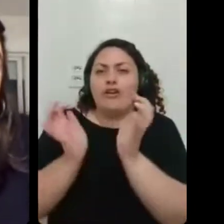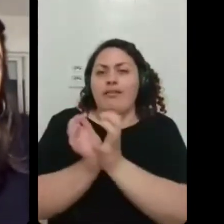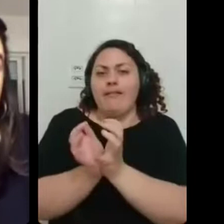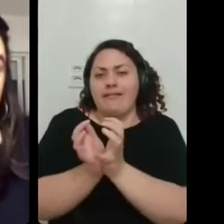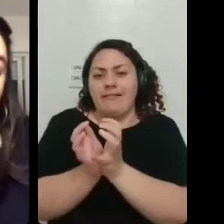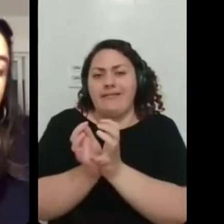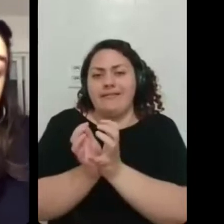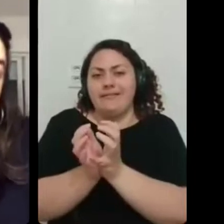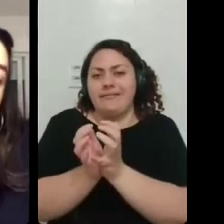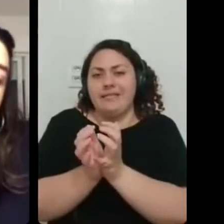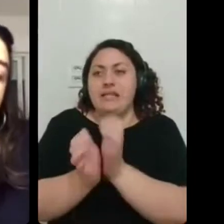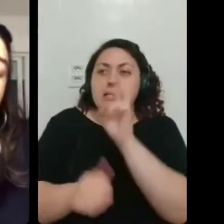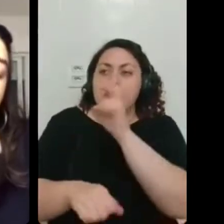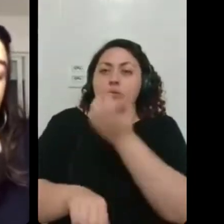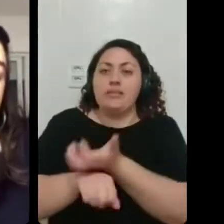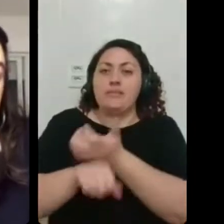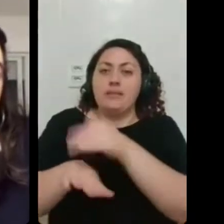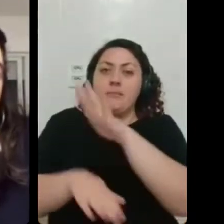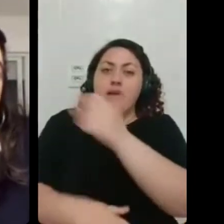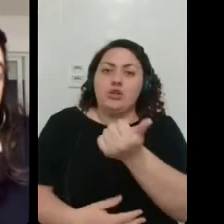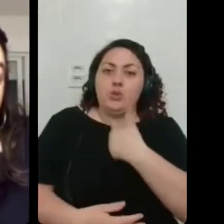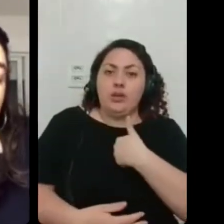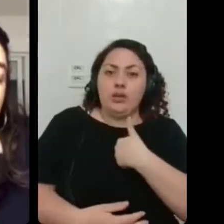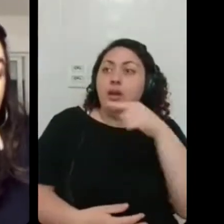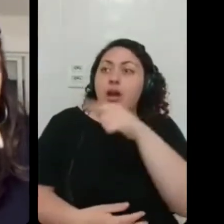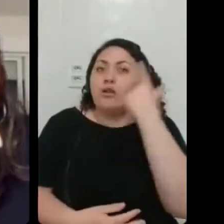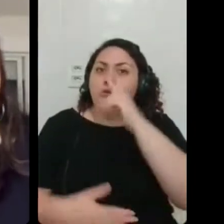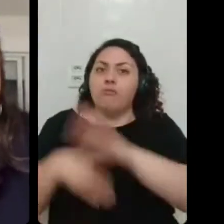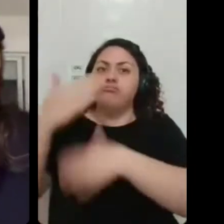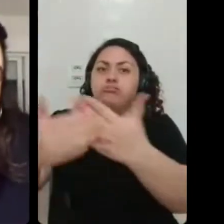cadeiras a mais que eu e ele deu conta, mas a gente